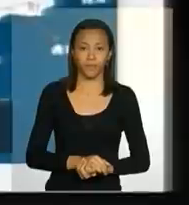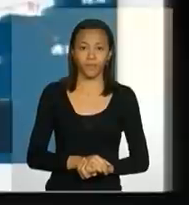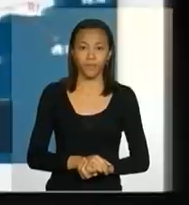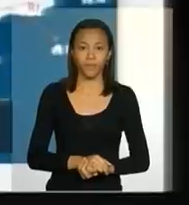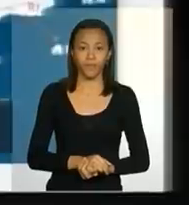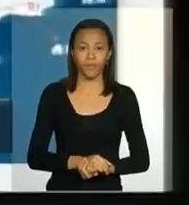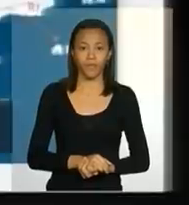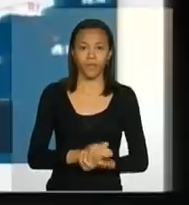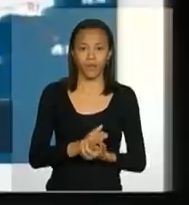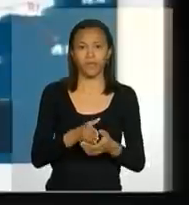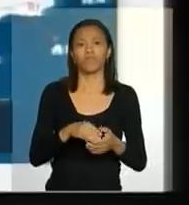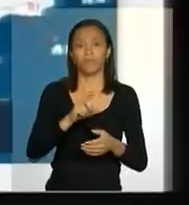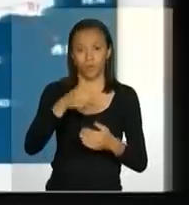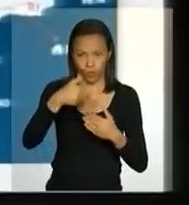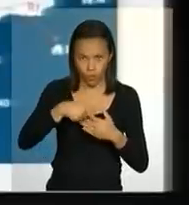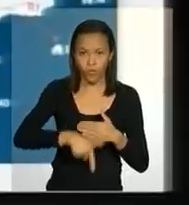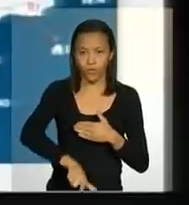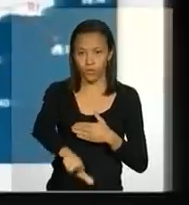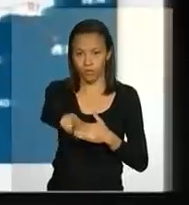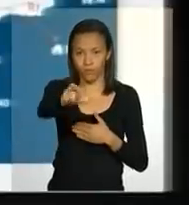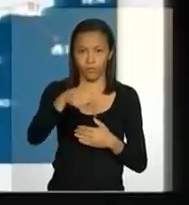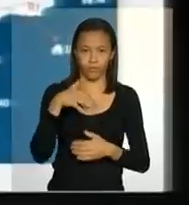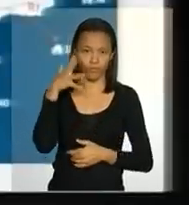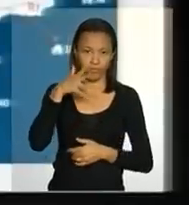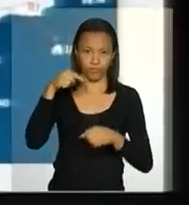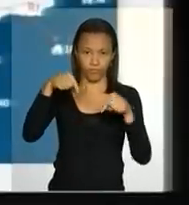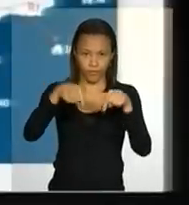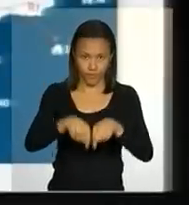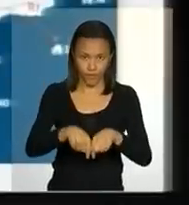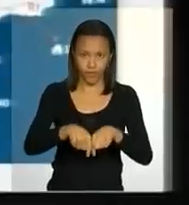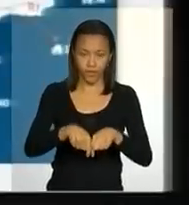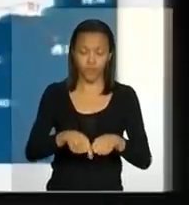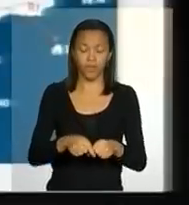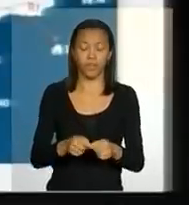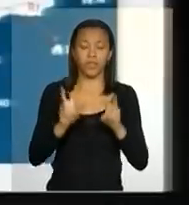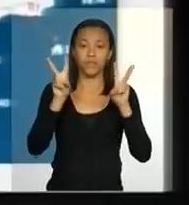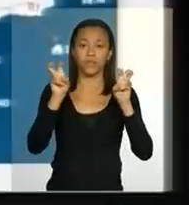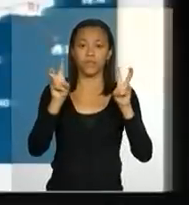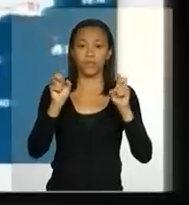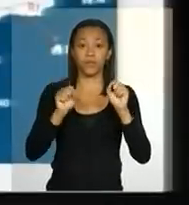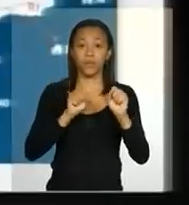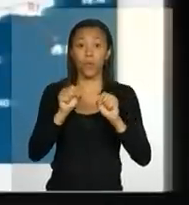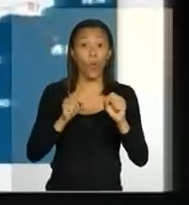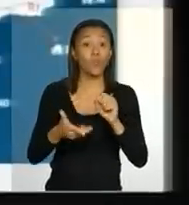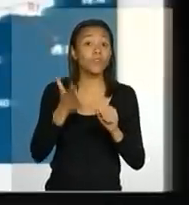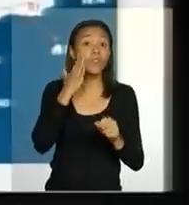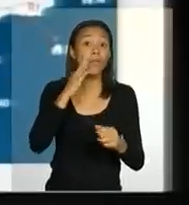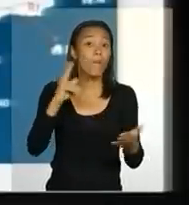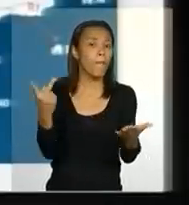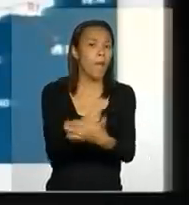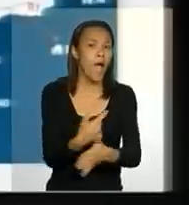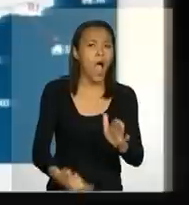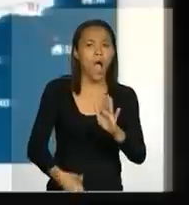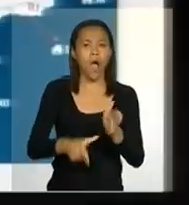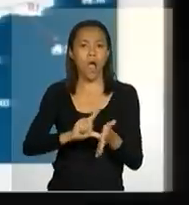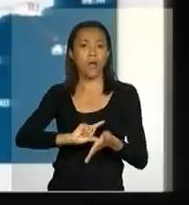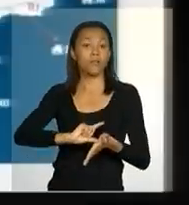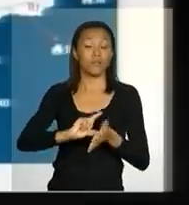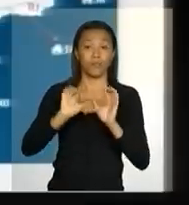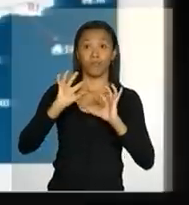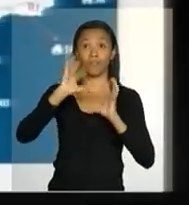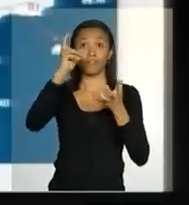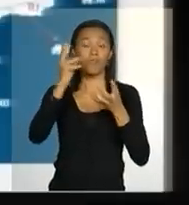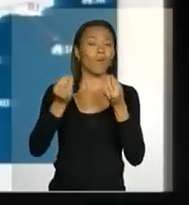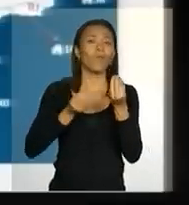Na sequência, após essa fala sobre prognóstico climático, nós